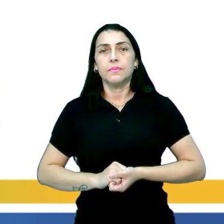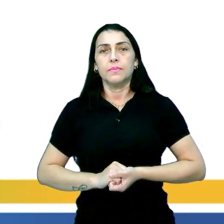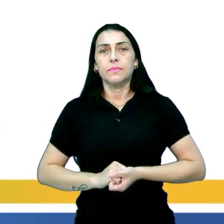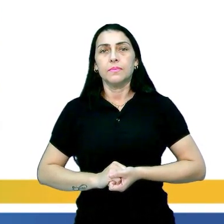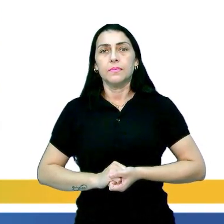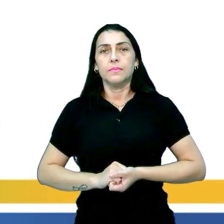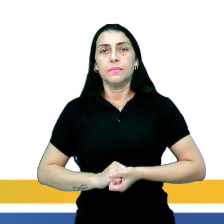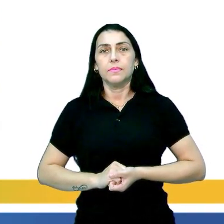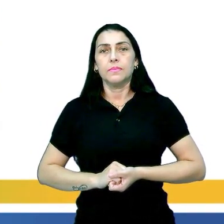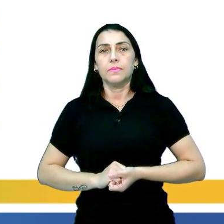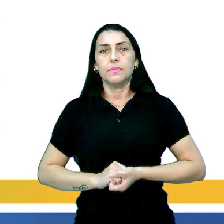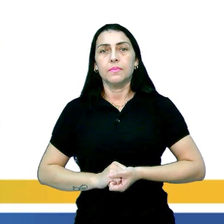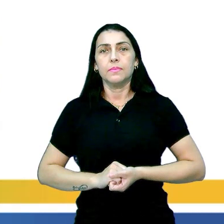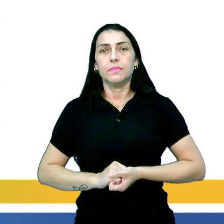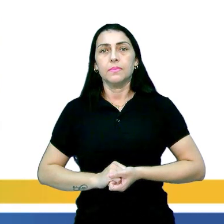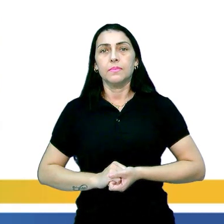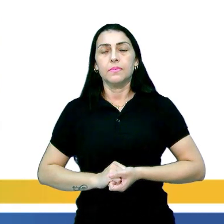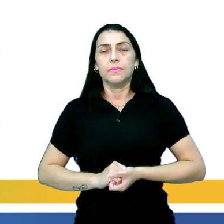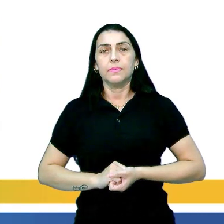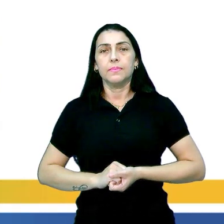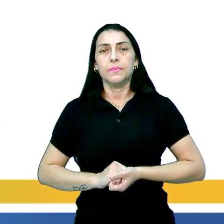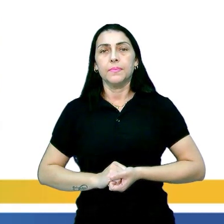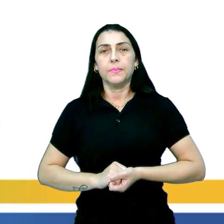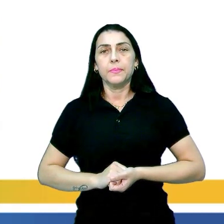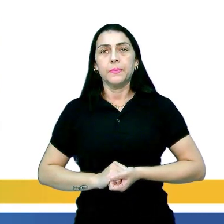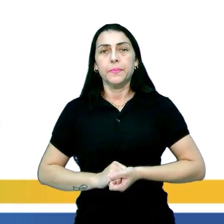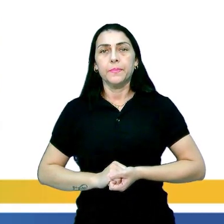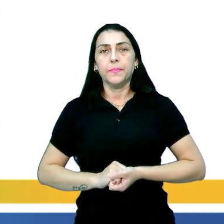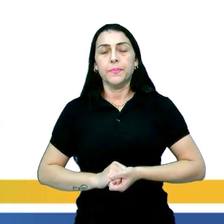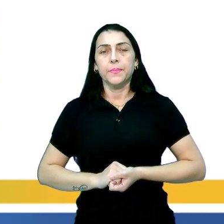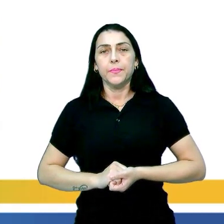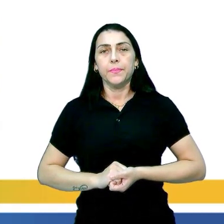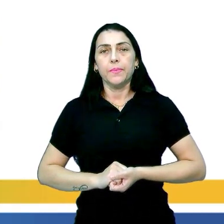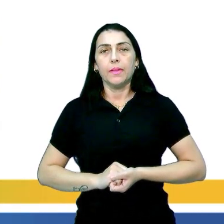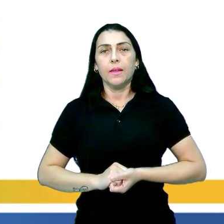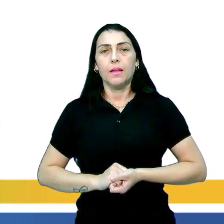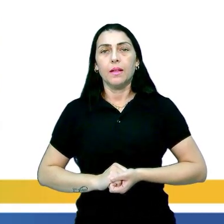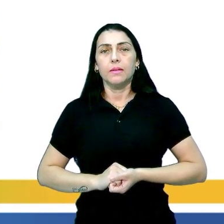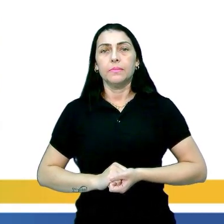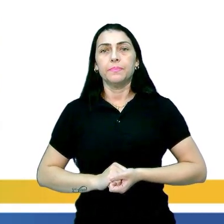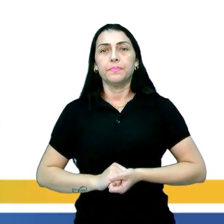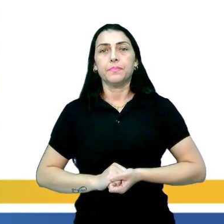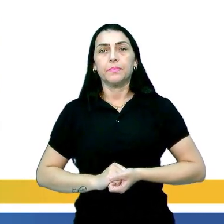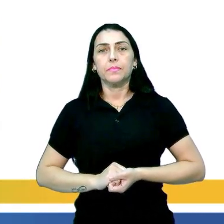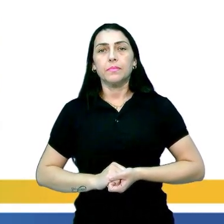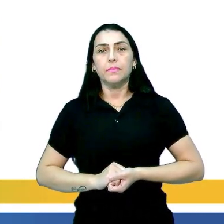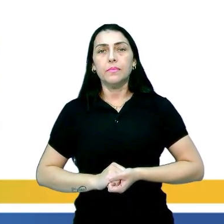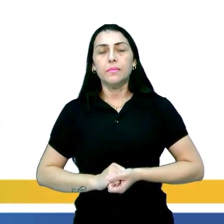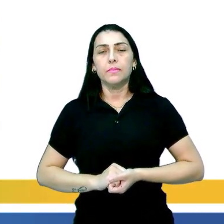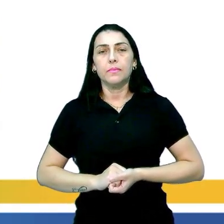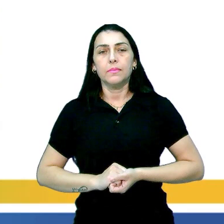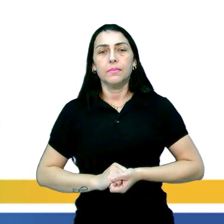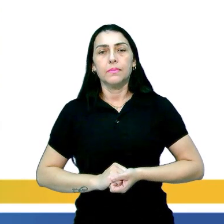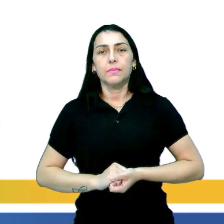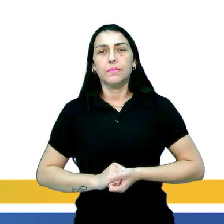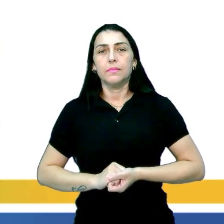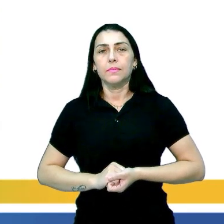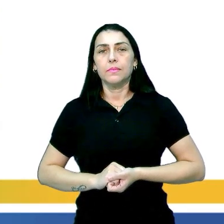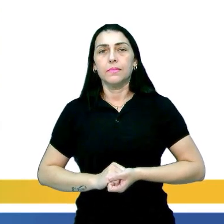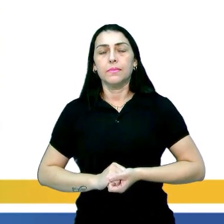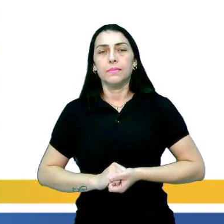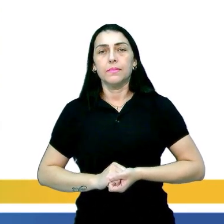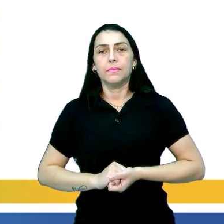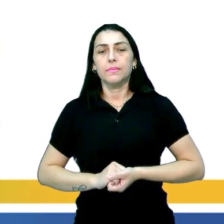channels as much as you want when you are watching TV. But it is quite unfair how streaming, websites